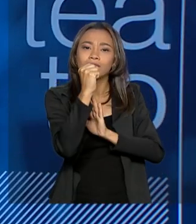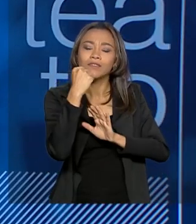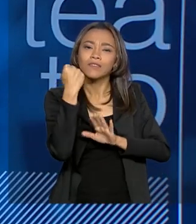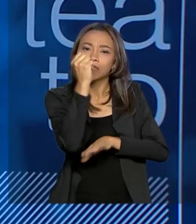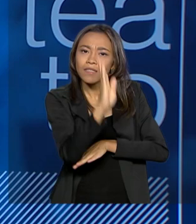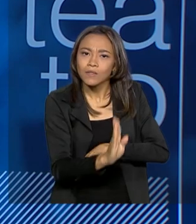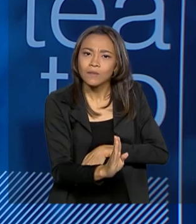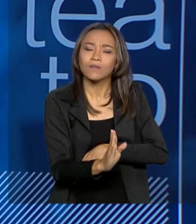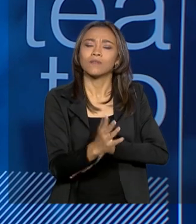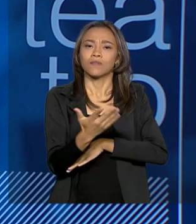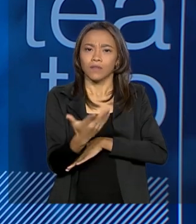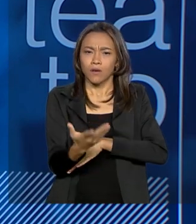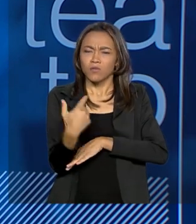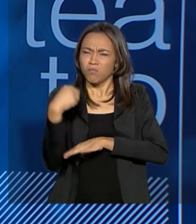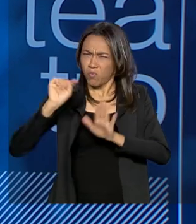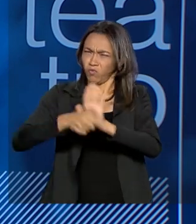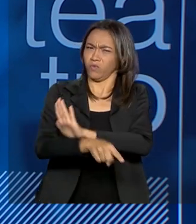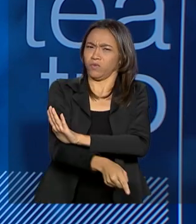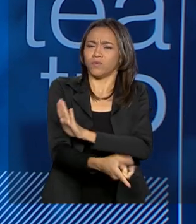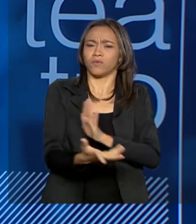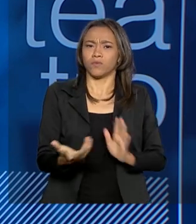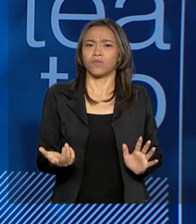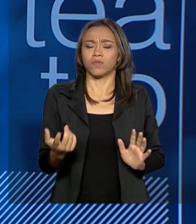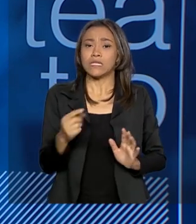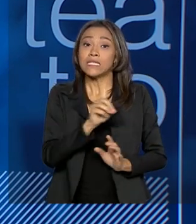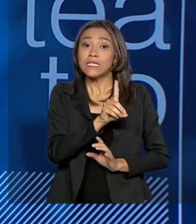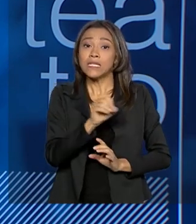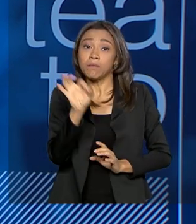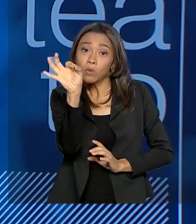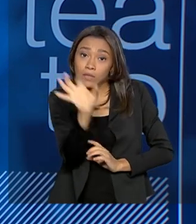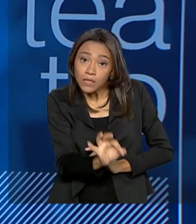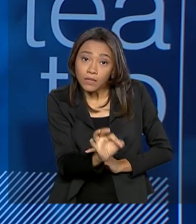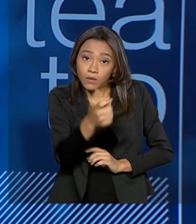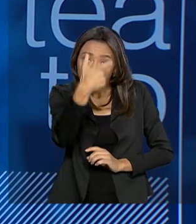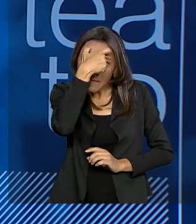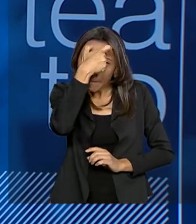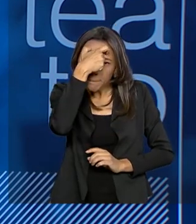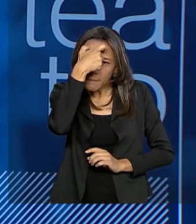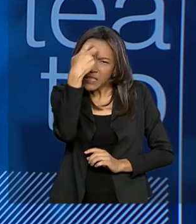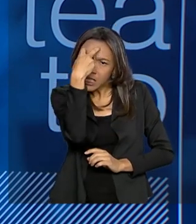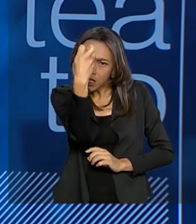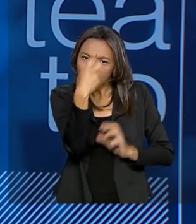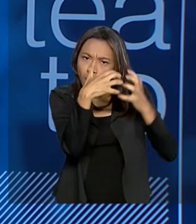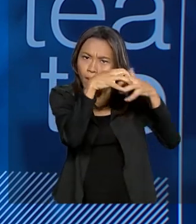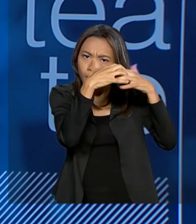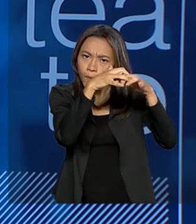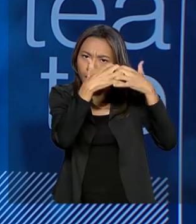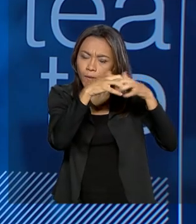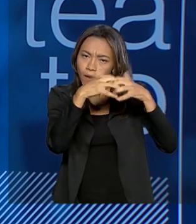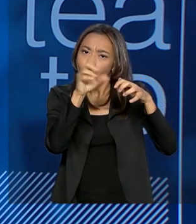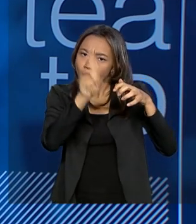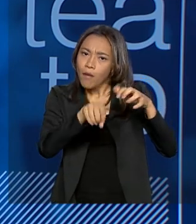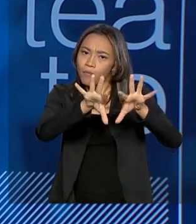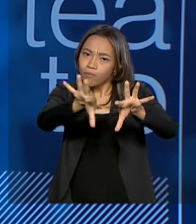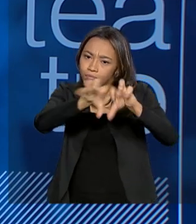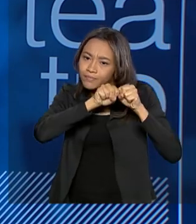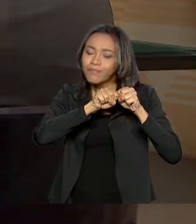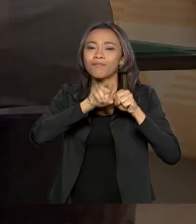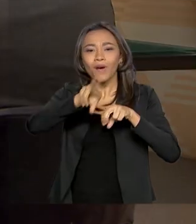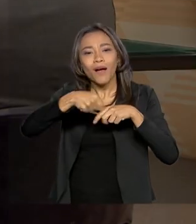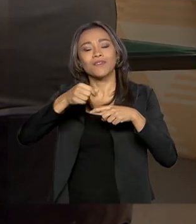de um povo no sentido mais profundo. 100% da mentalidade de um povo é formado pelas obras de arte.